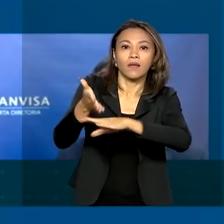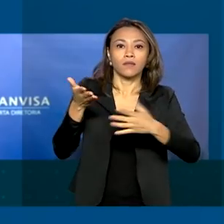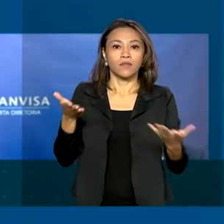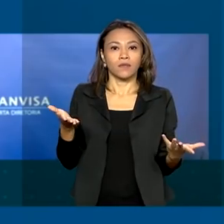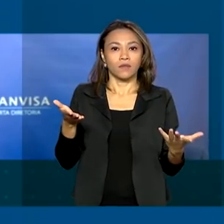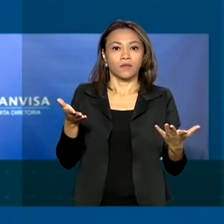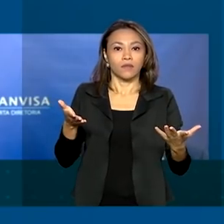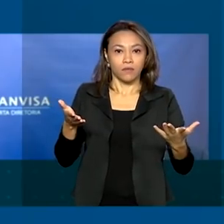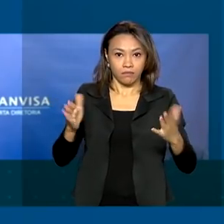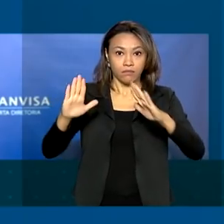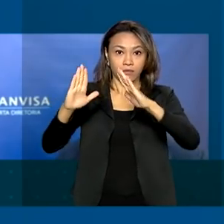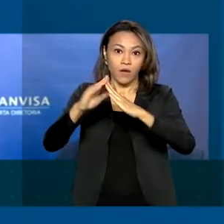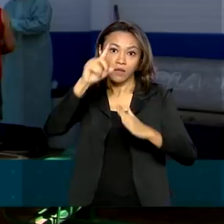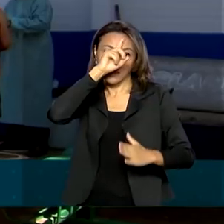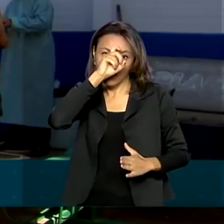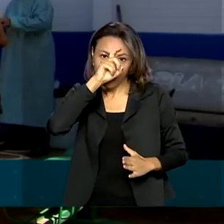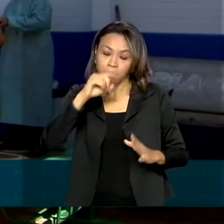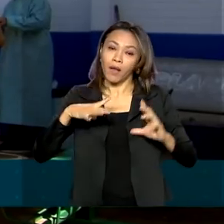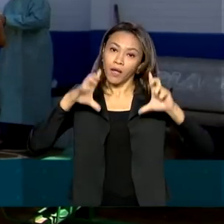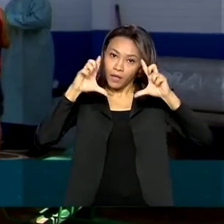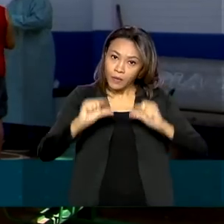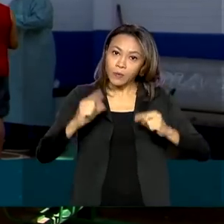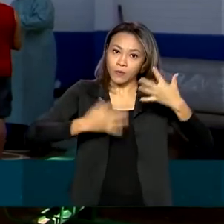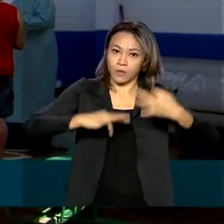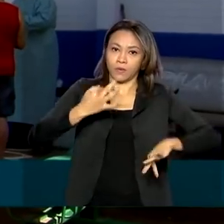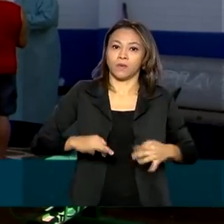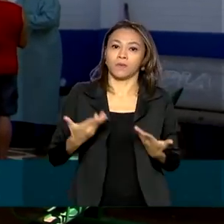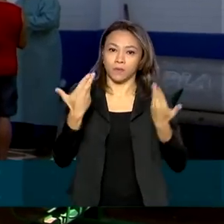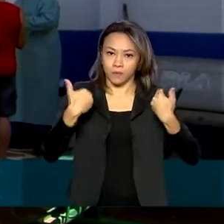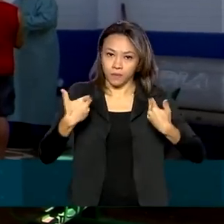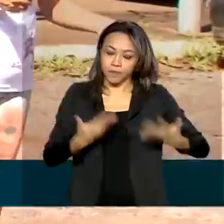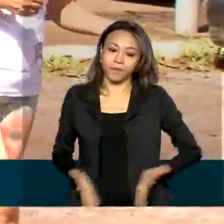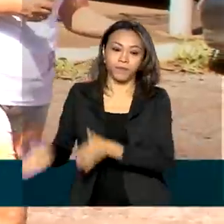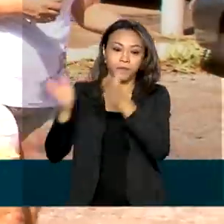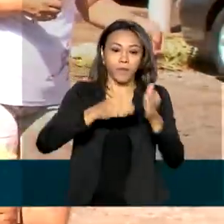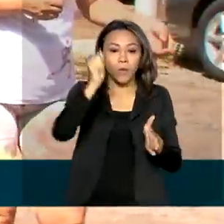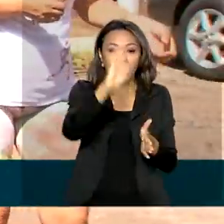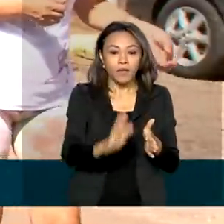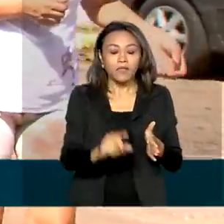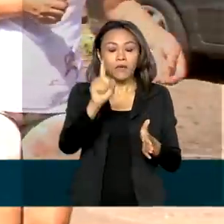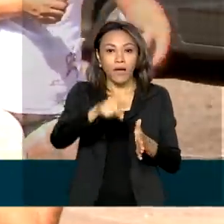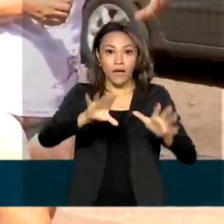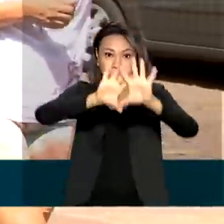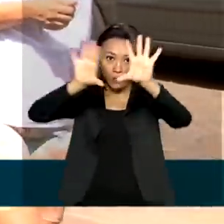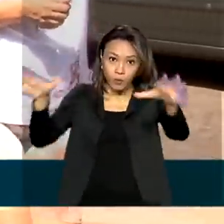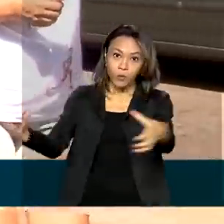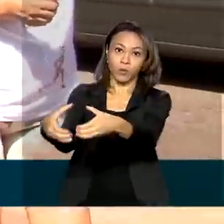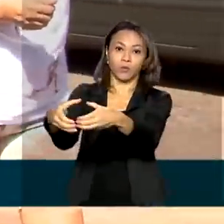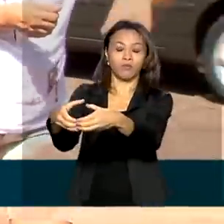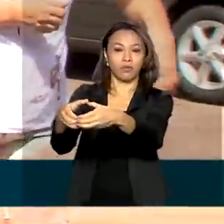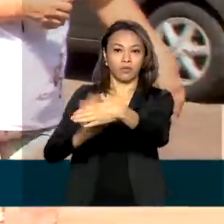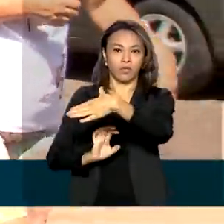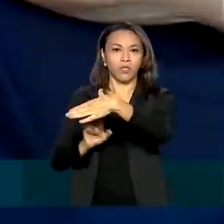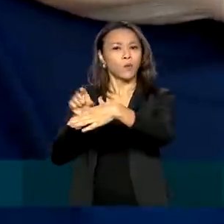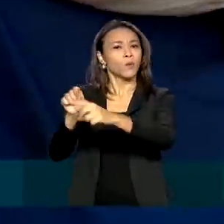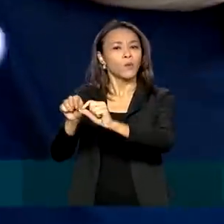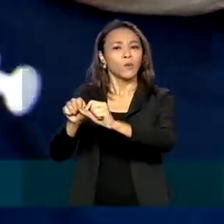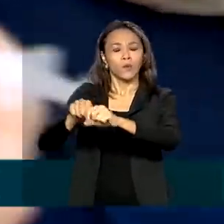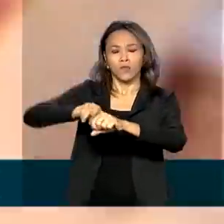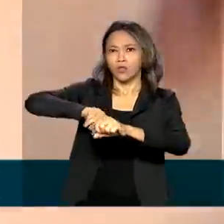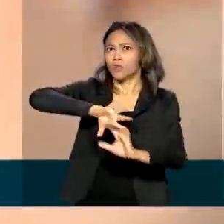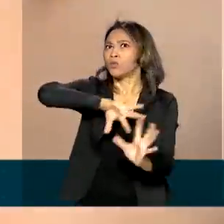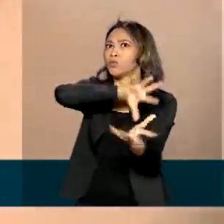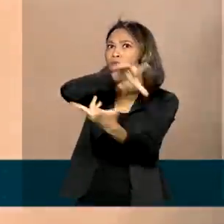alívio da dor. O Brasil é um dos países que integram a COVAX Facility, uma aliança